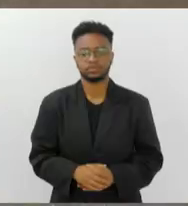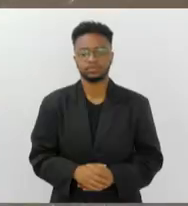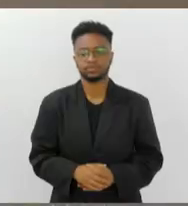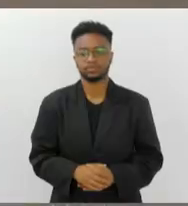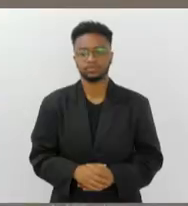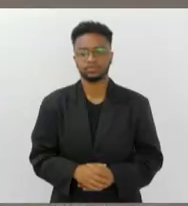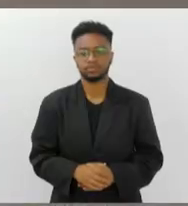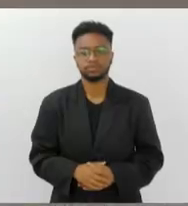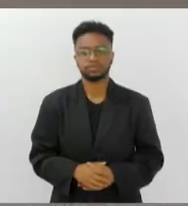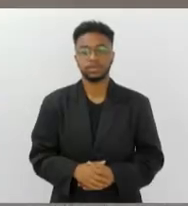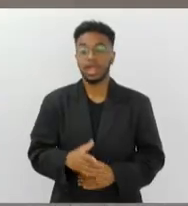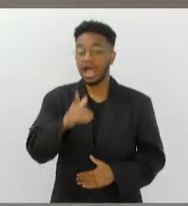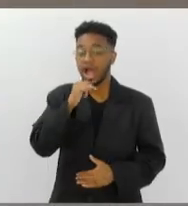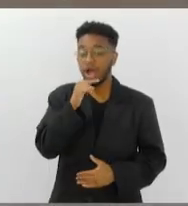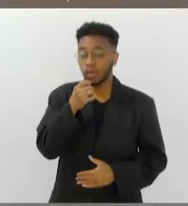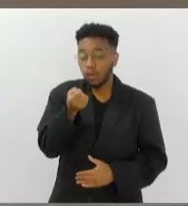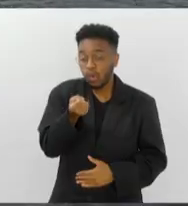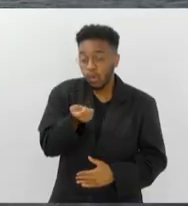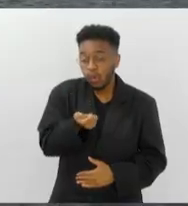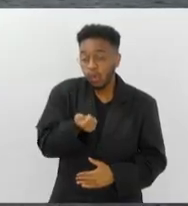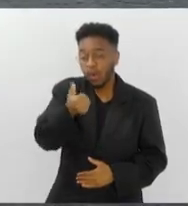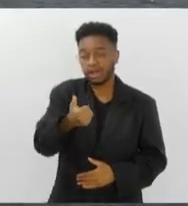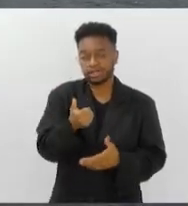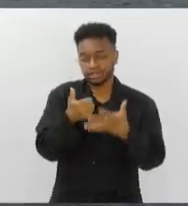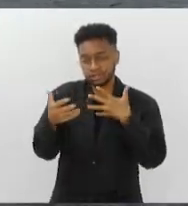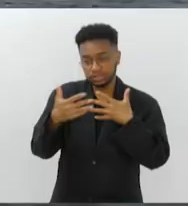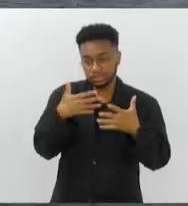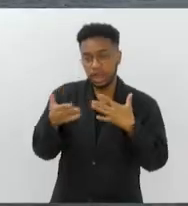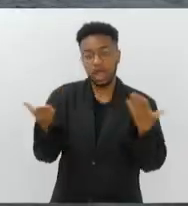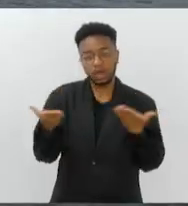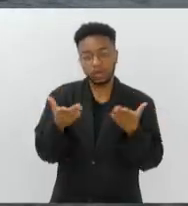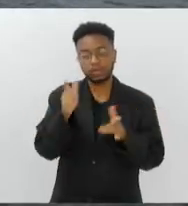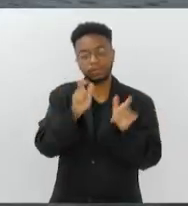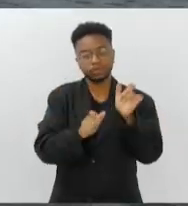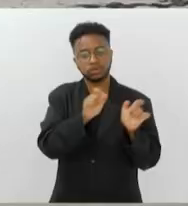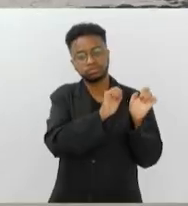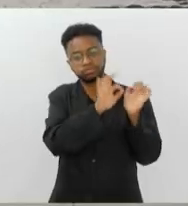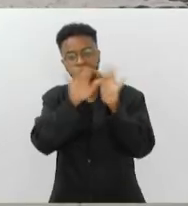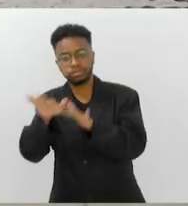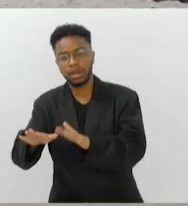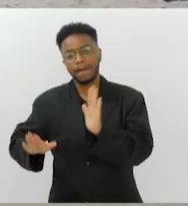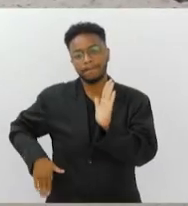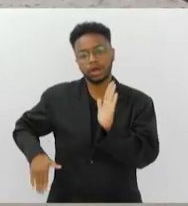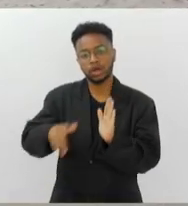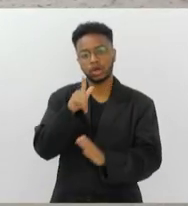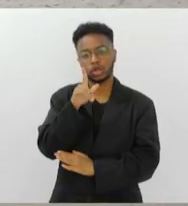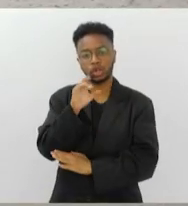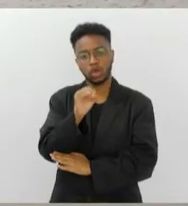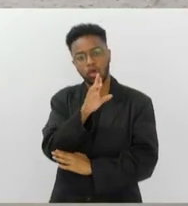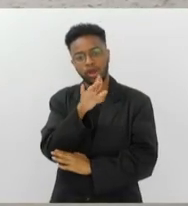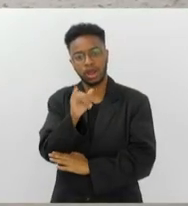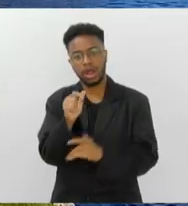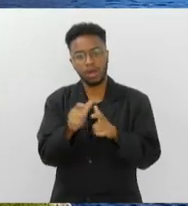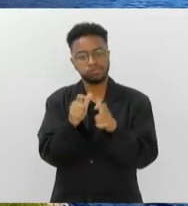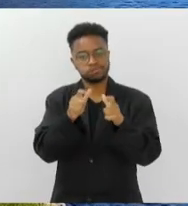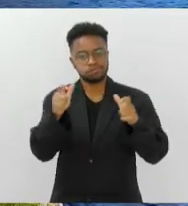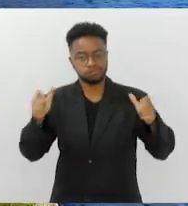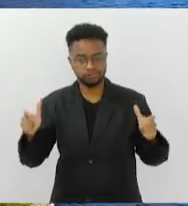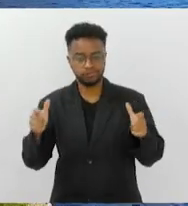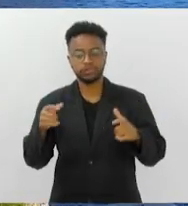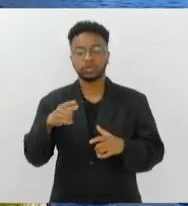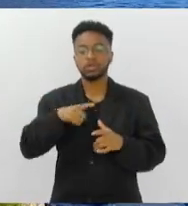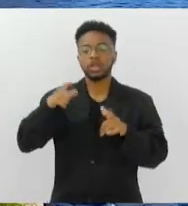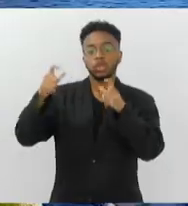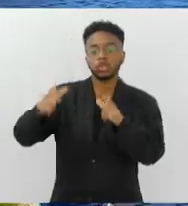Com águas quase transparentes, o número de frequentadores na Praia da Glória vem aumentando a cada dia. O novo